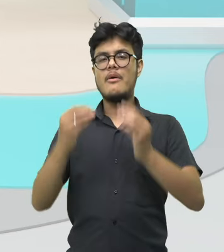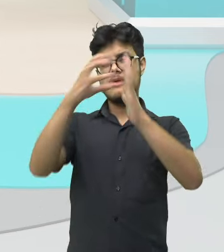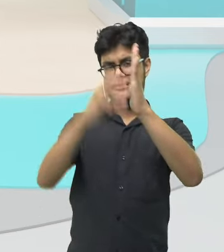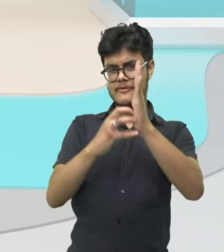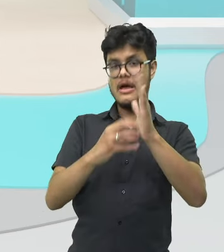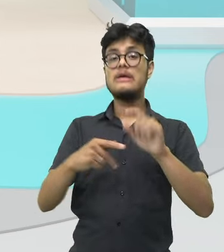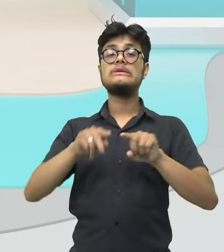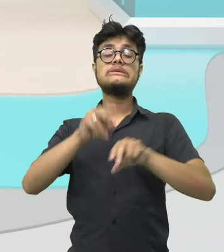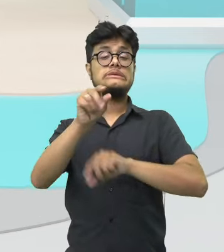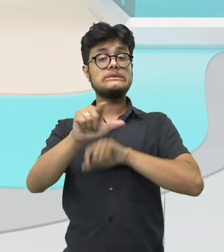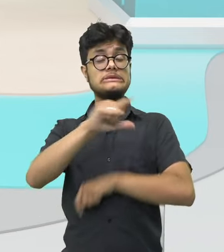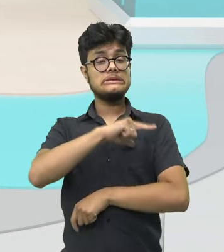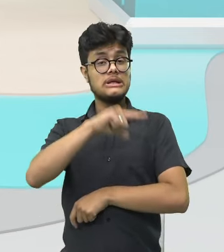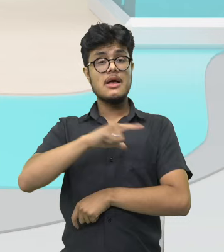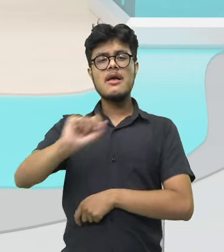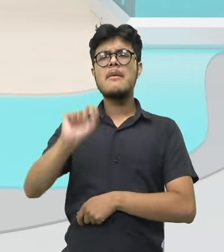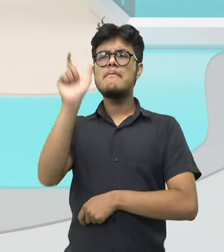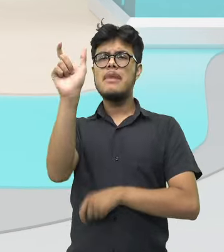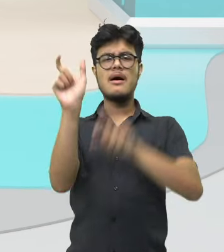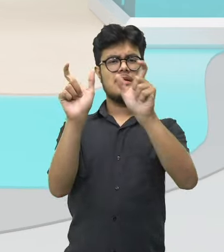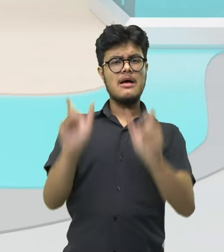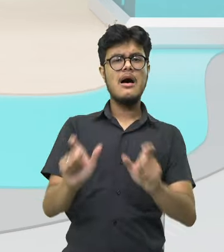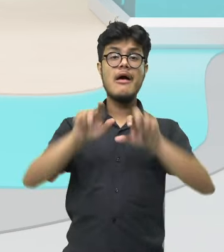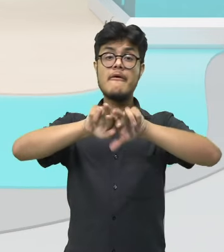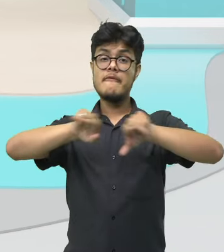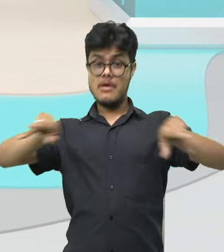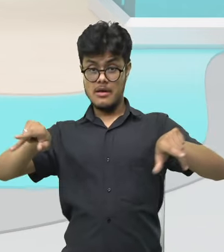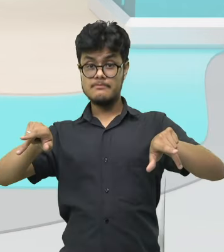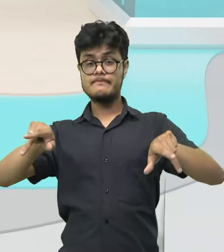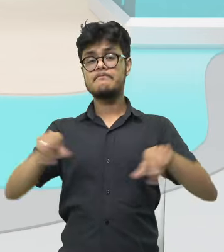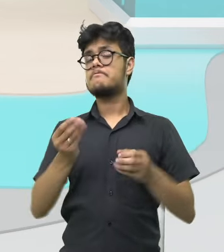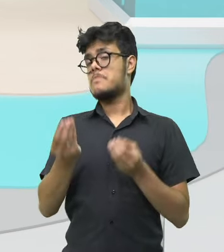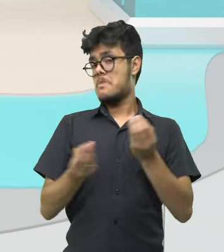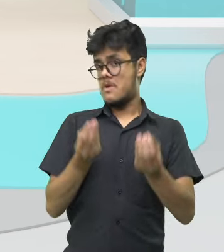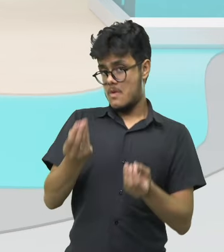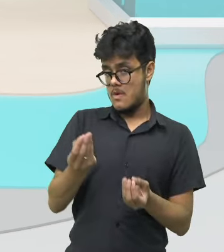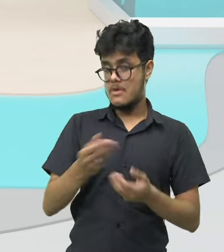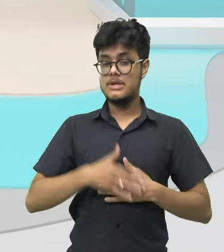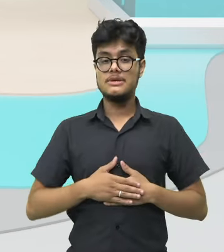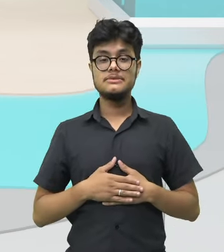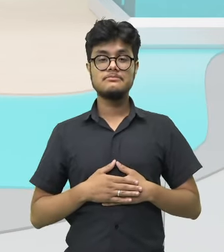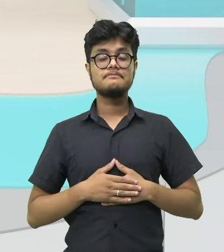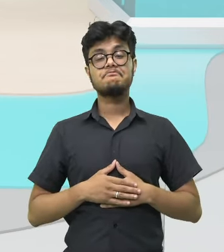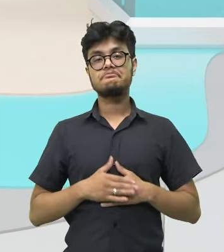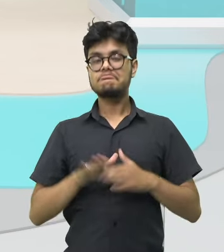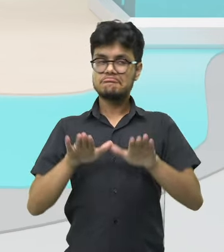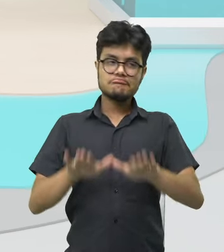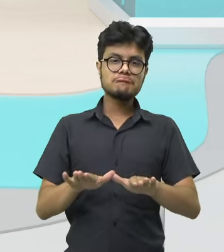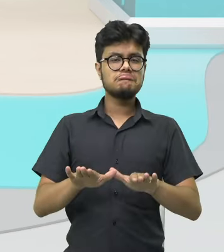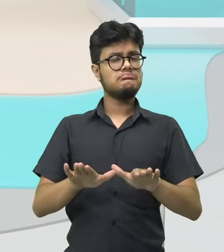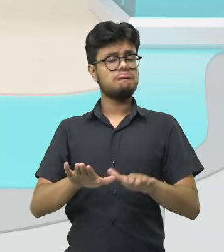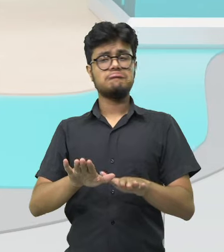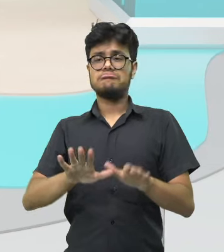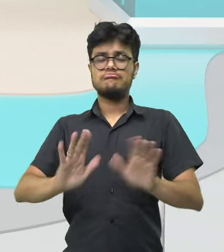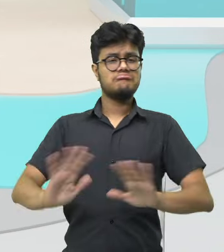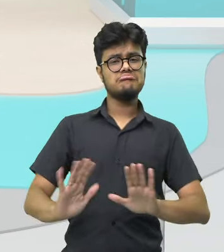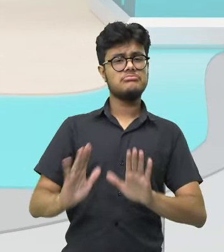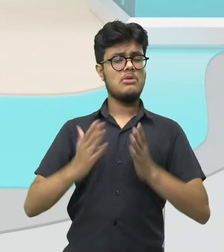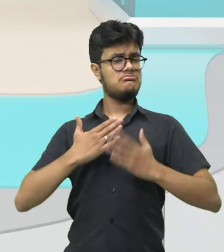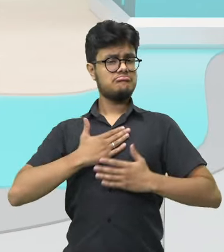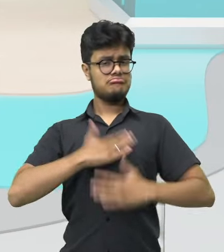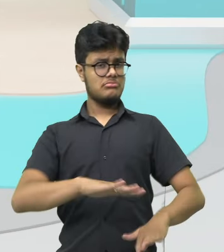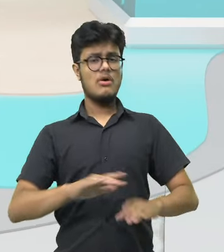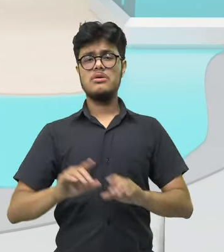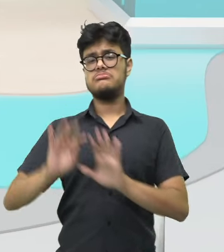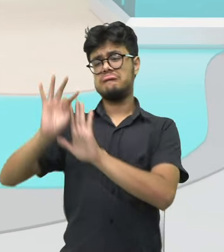versos, vão ter tantas palavras, né? A métrica, então, eu posso ali fixar ou simplesmente não me preocupar com isso. E ir